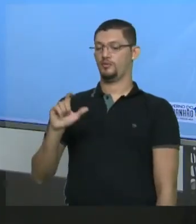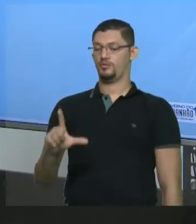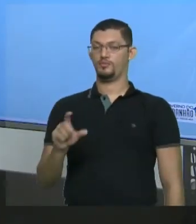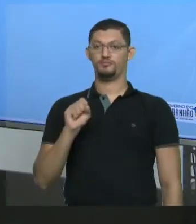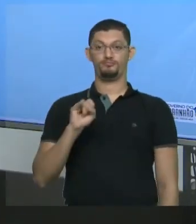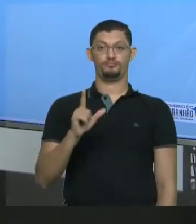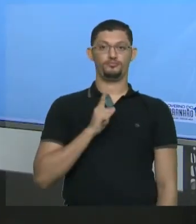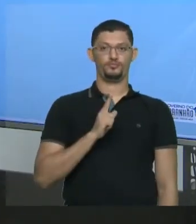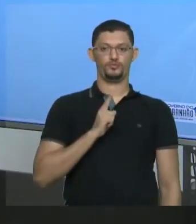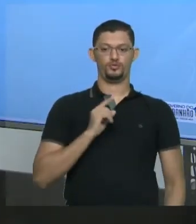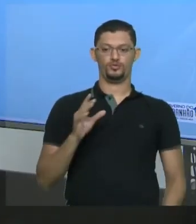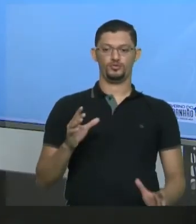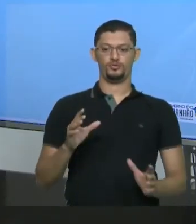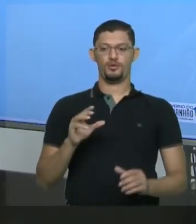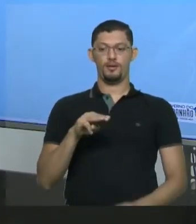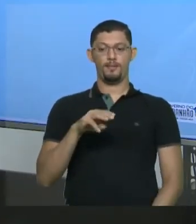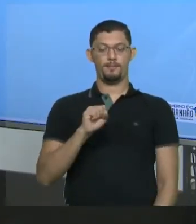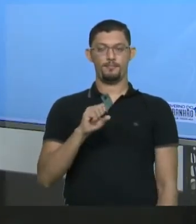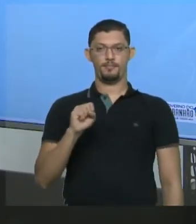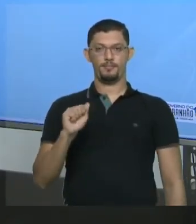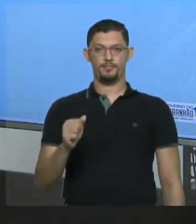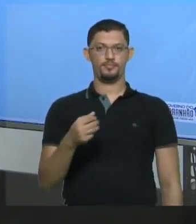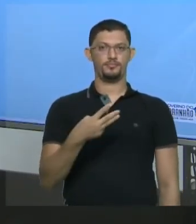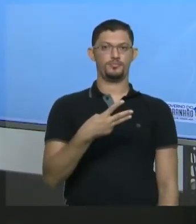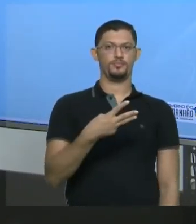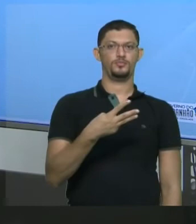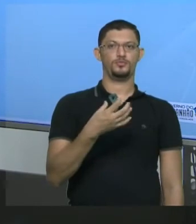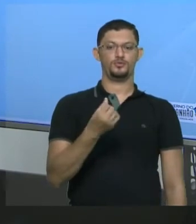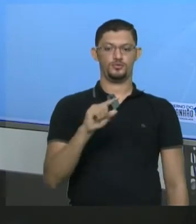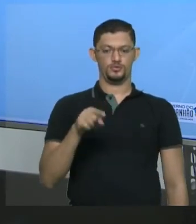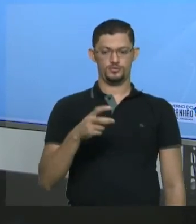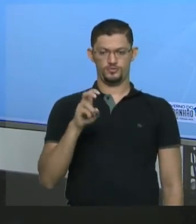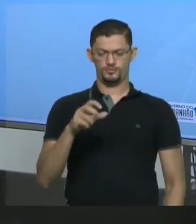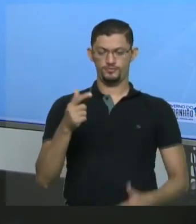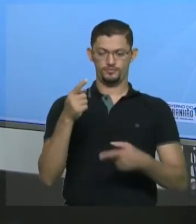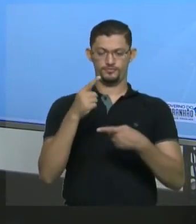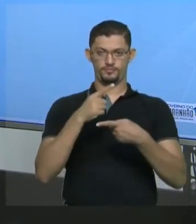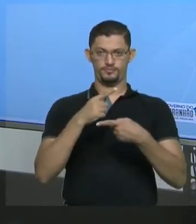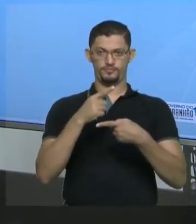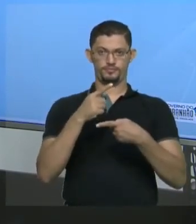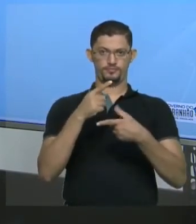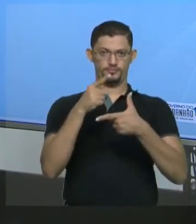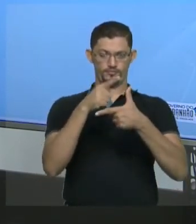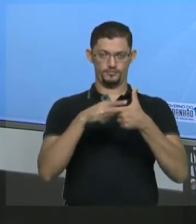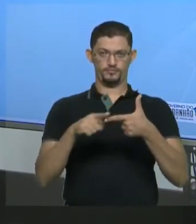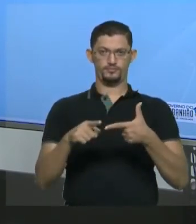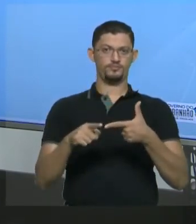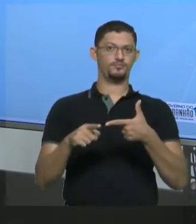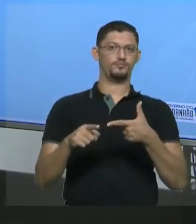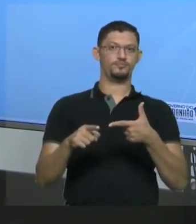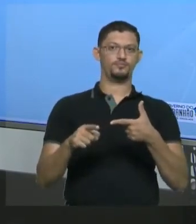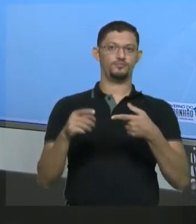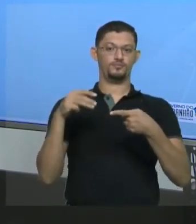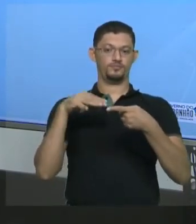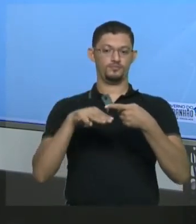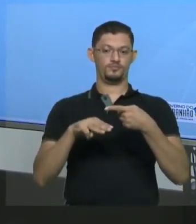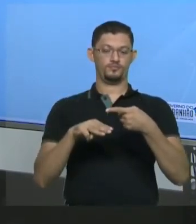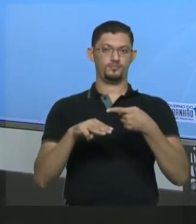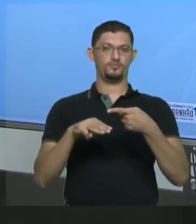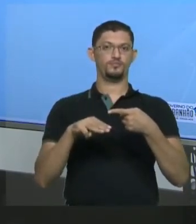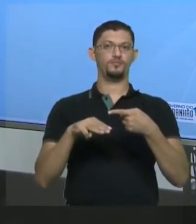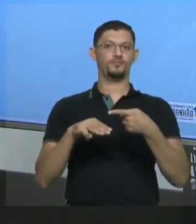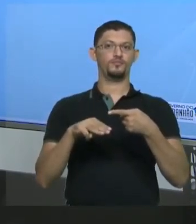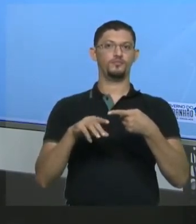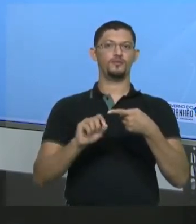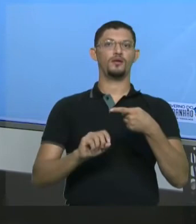a massa que ele me deu, que é 36,5, e dividir pela massa molar dele, que no caso do ácido clorídrico,